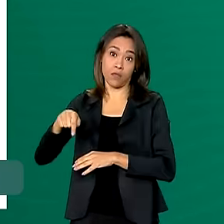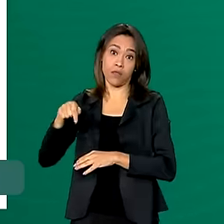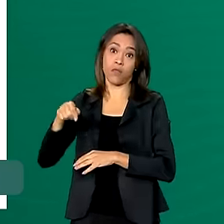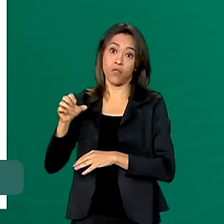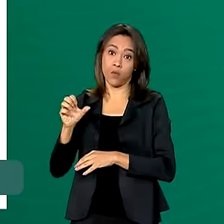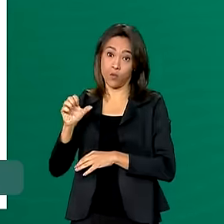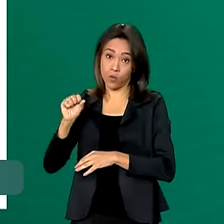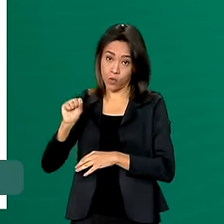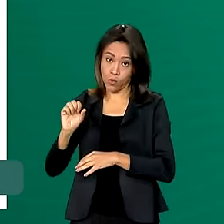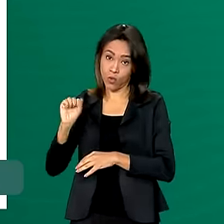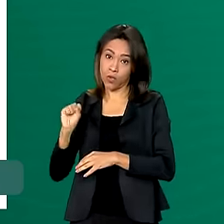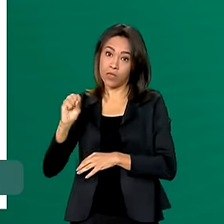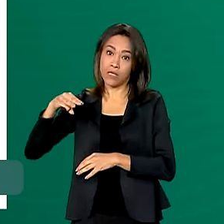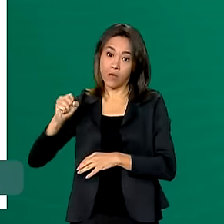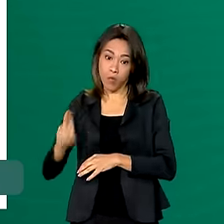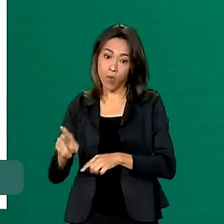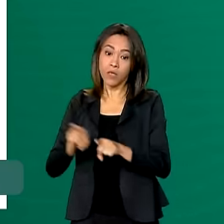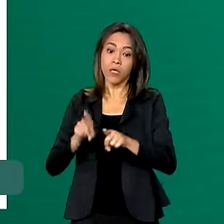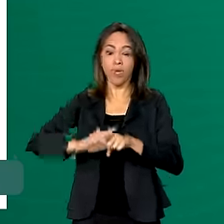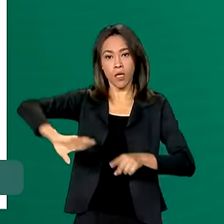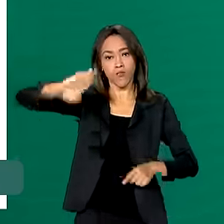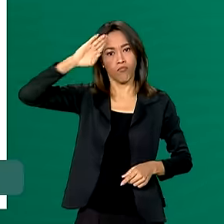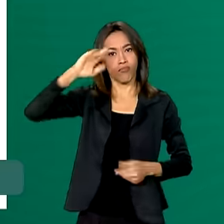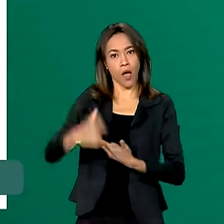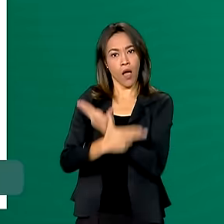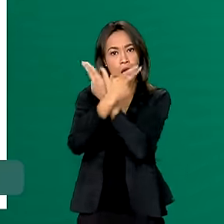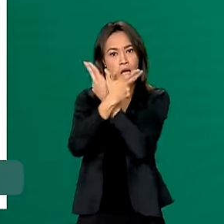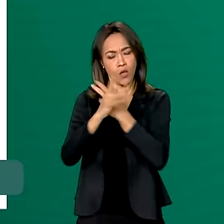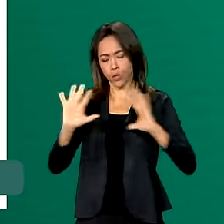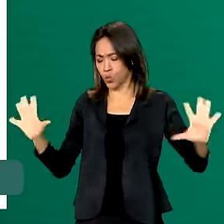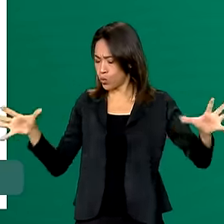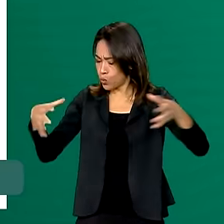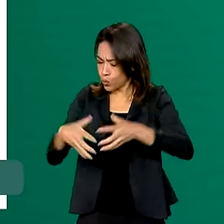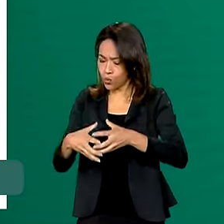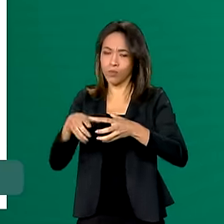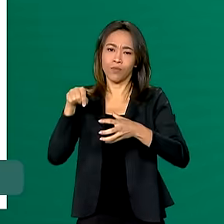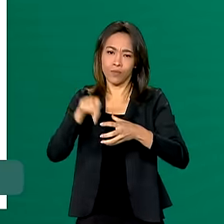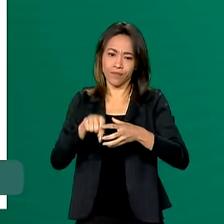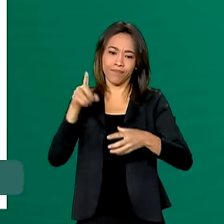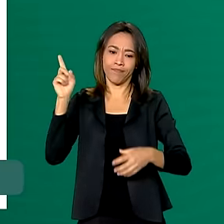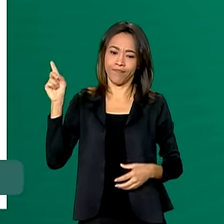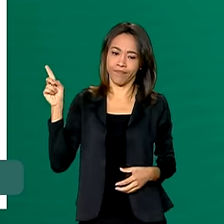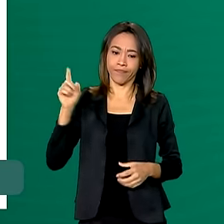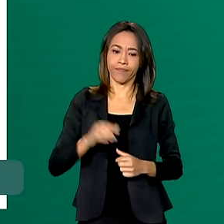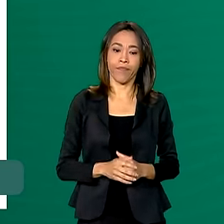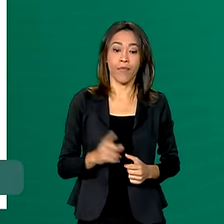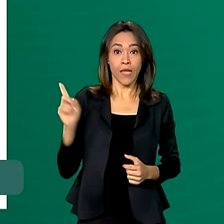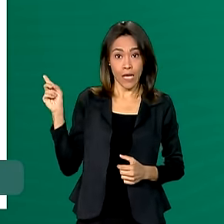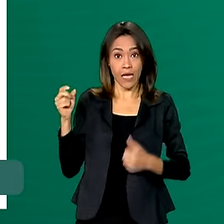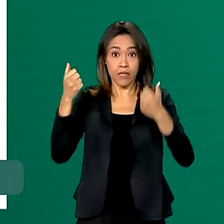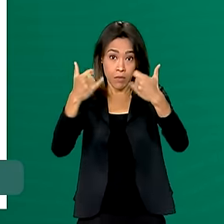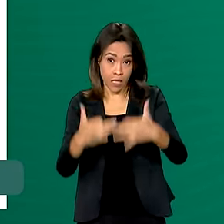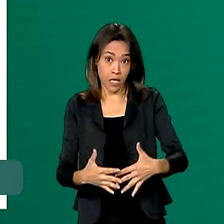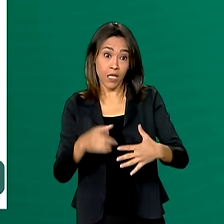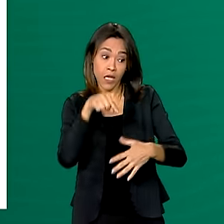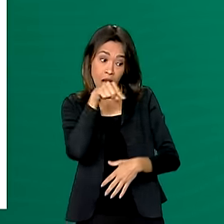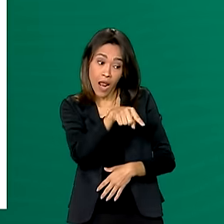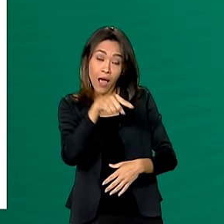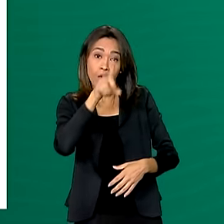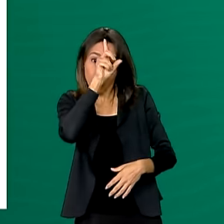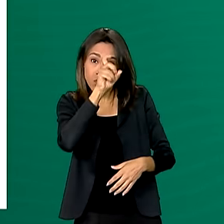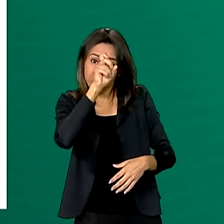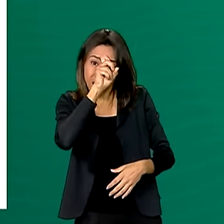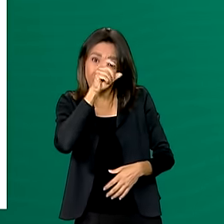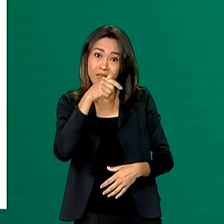da Força Aérea Brasileira, responsável pelo voo, participaram da operação. O hospital lá está muito comprometido. Então,